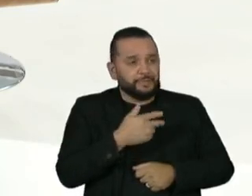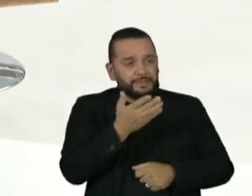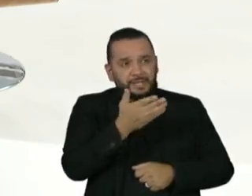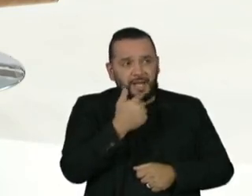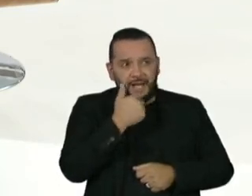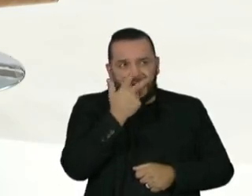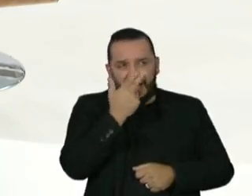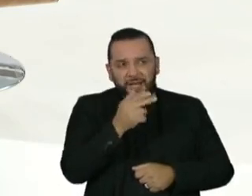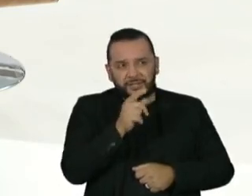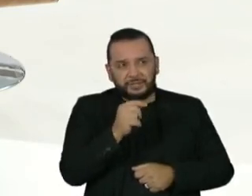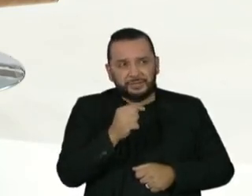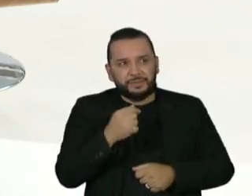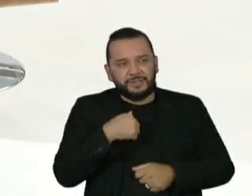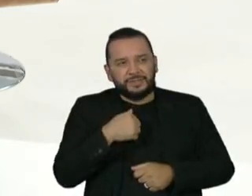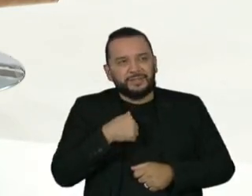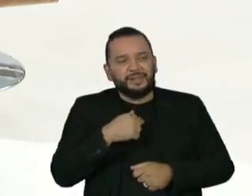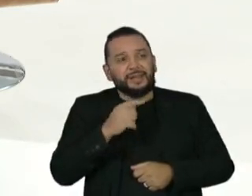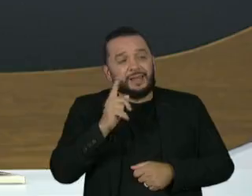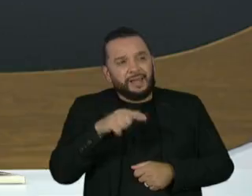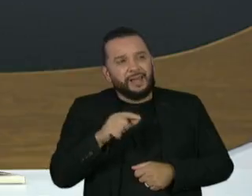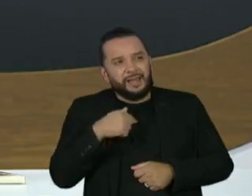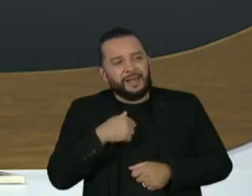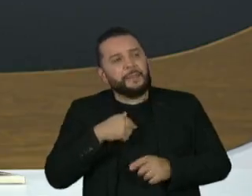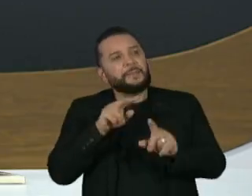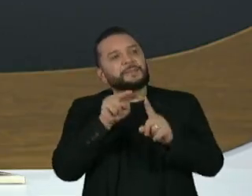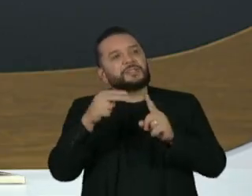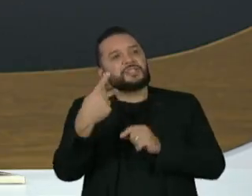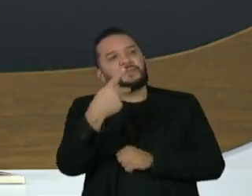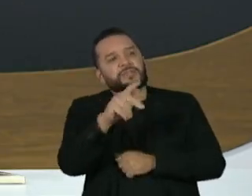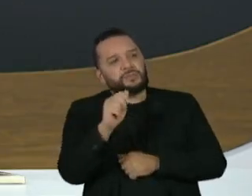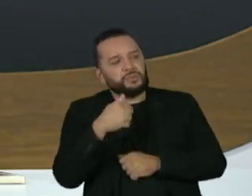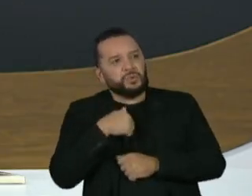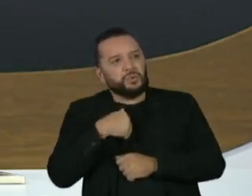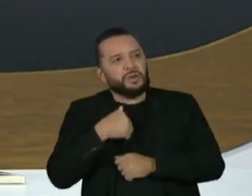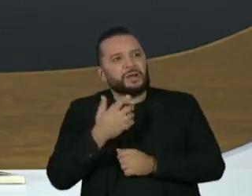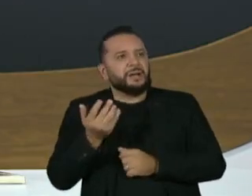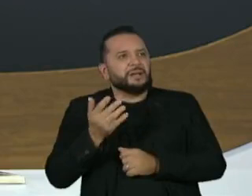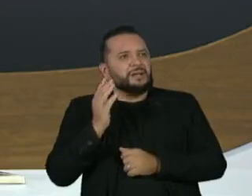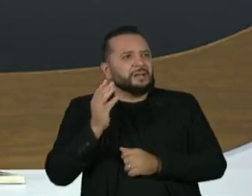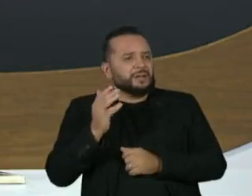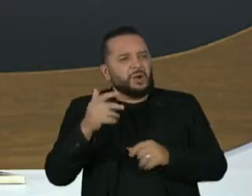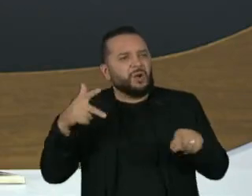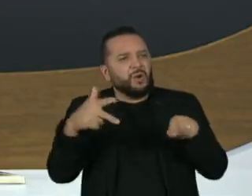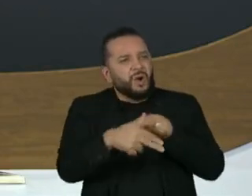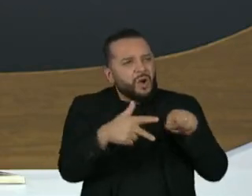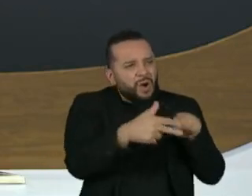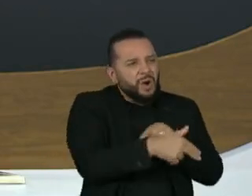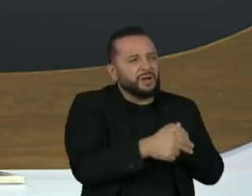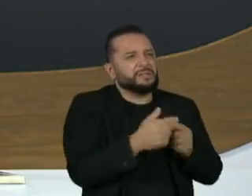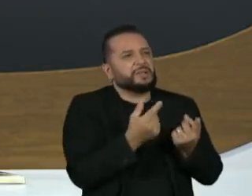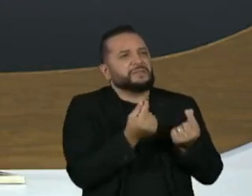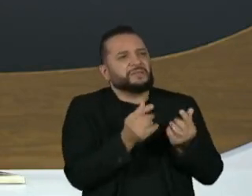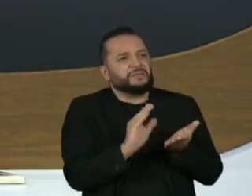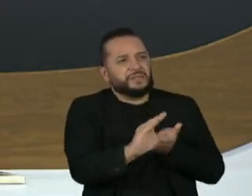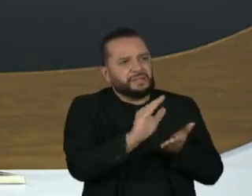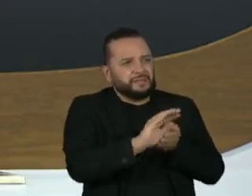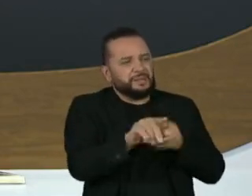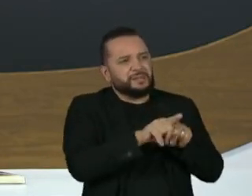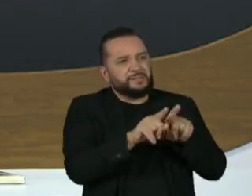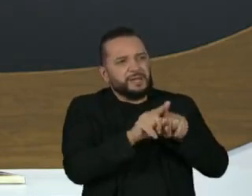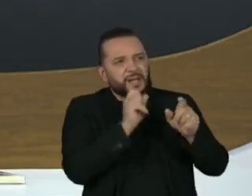de vista do copo meio cheio ou meio vazio? Esses ataques e esse corte de financiamento fez com que a gente